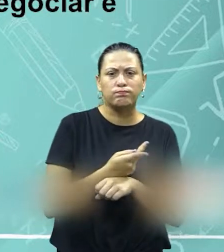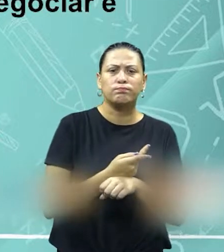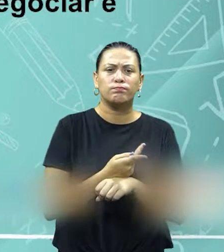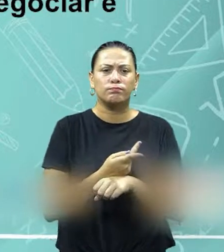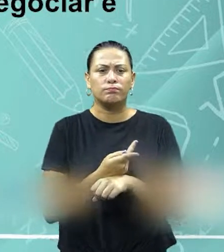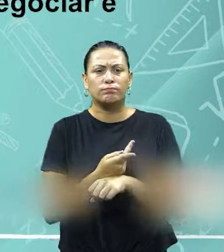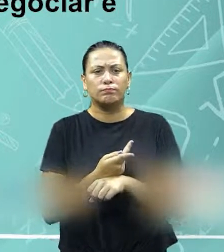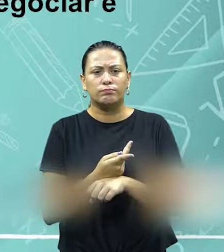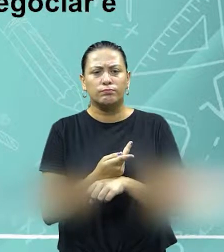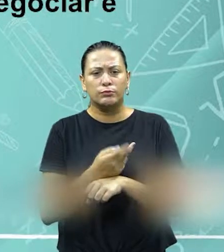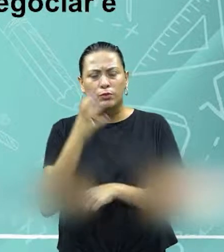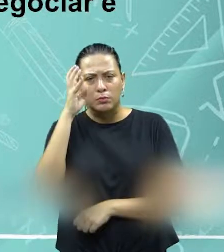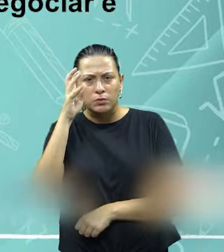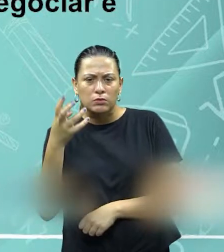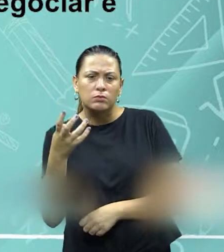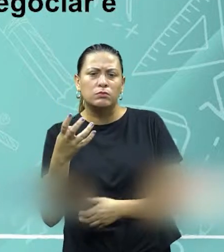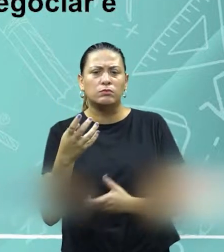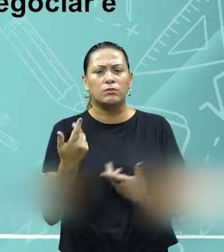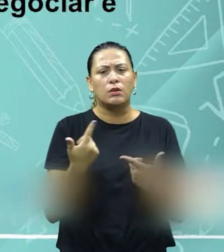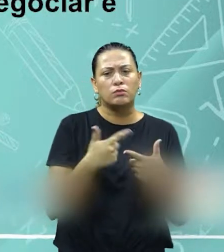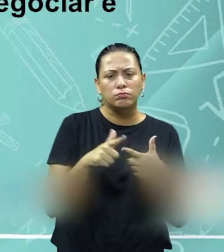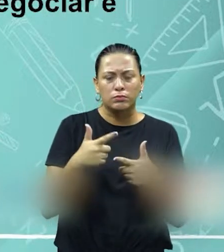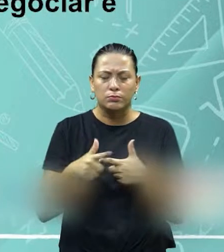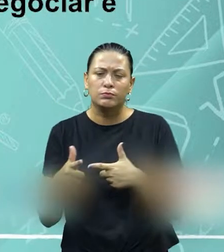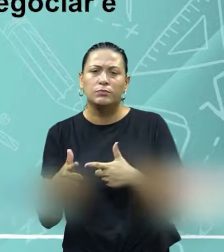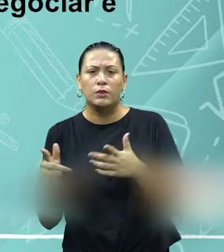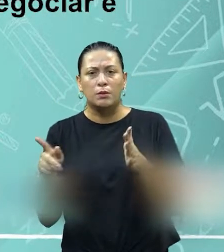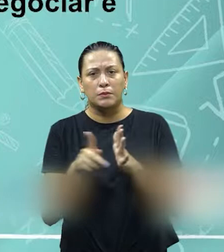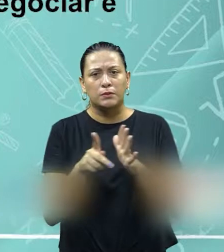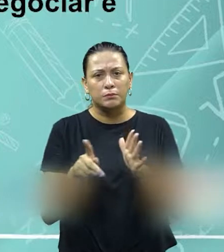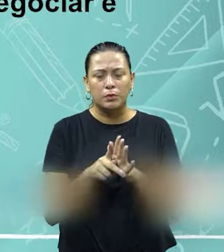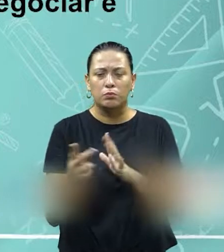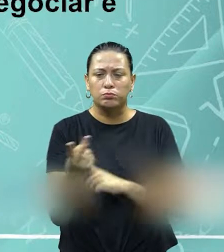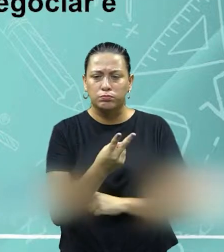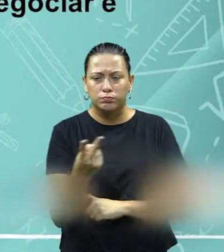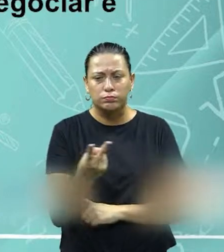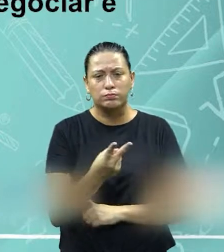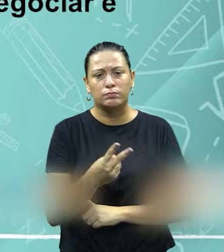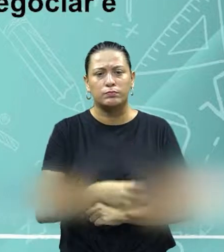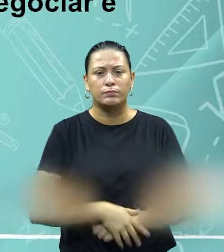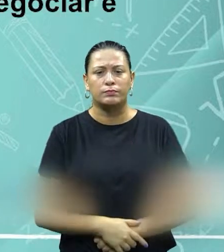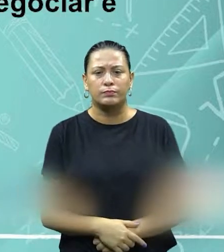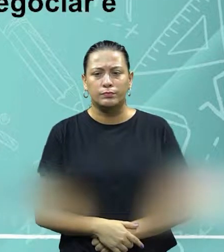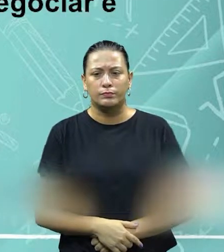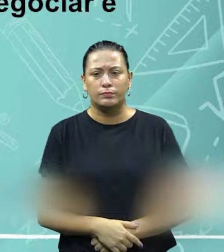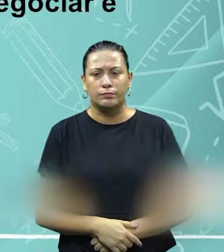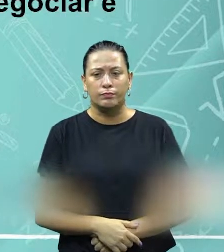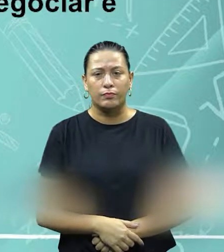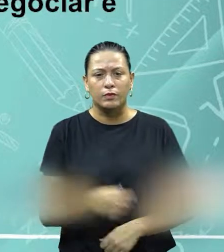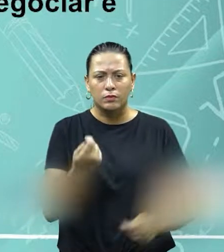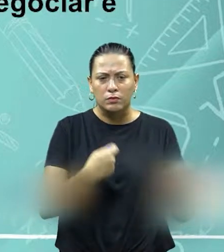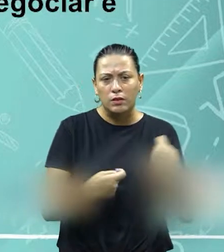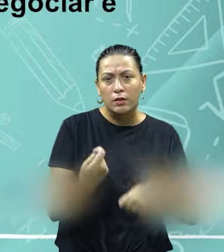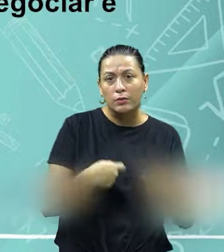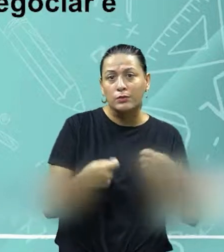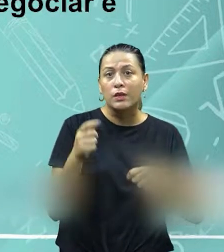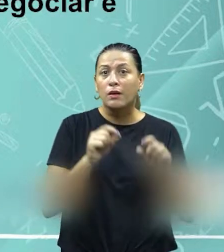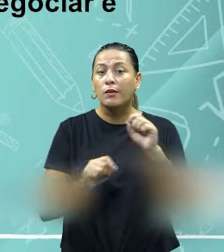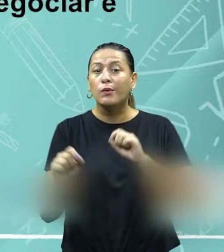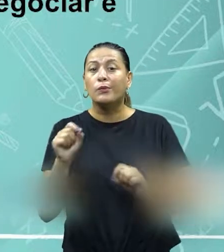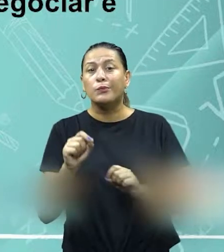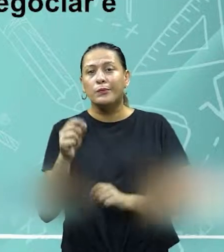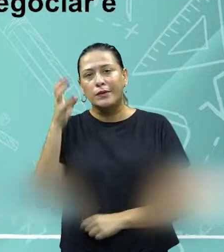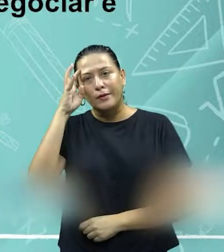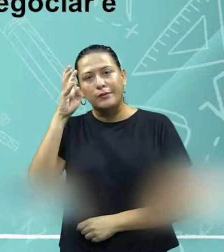problema, né, que é comum às partes. Então ela deixa bem claro que negociar é